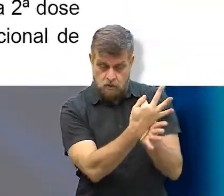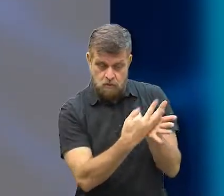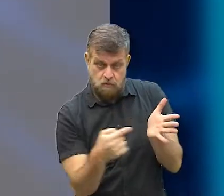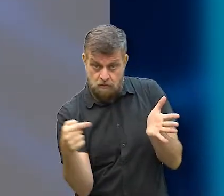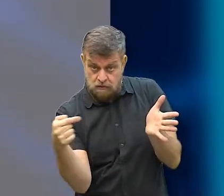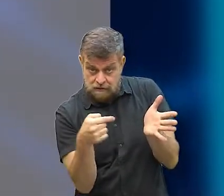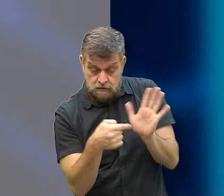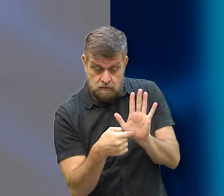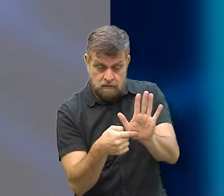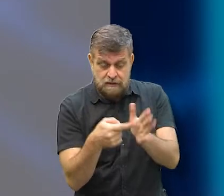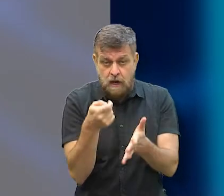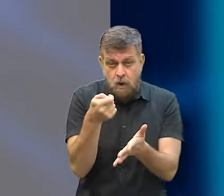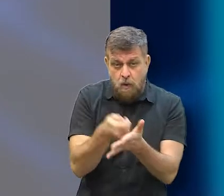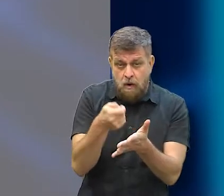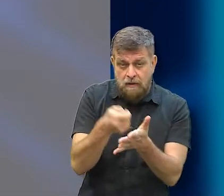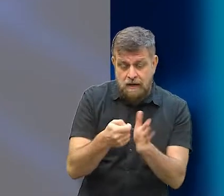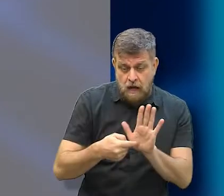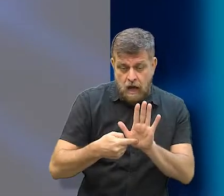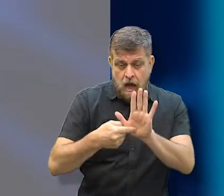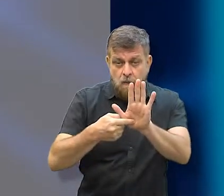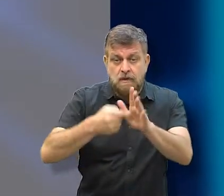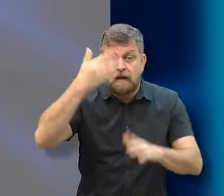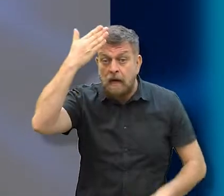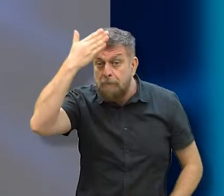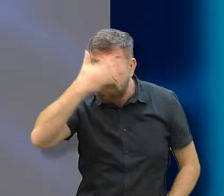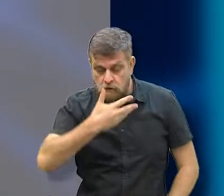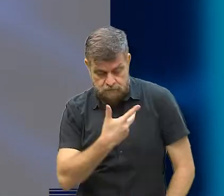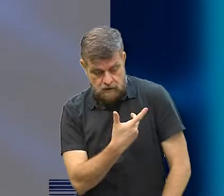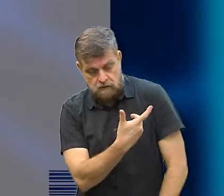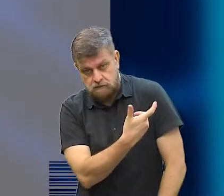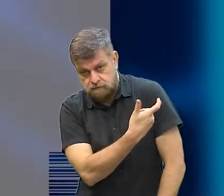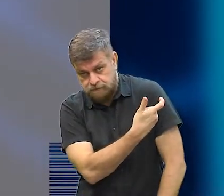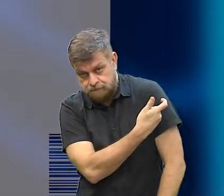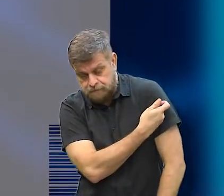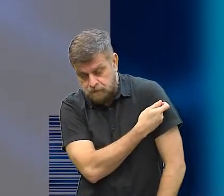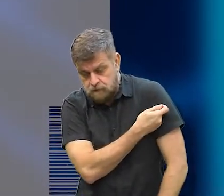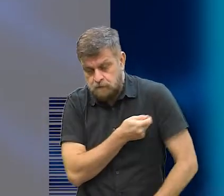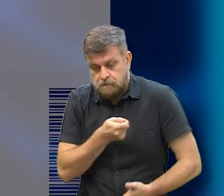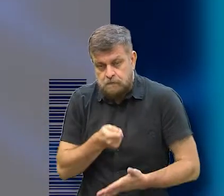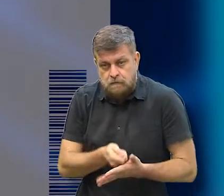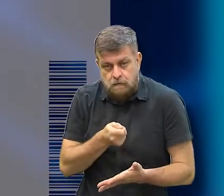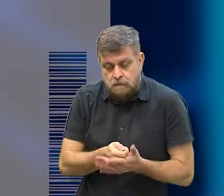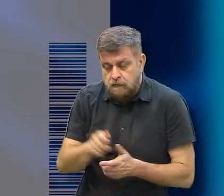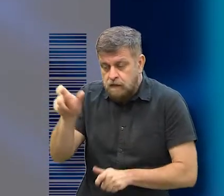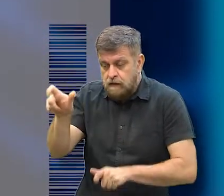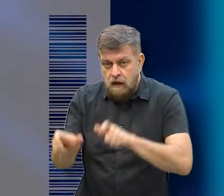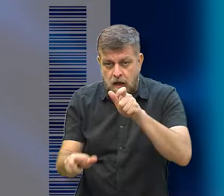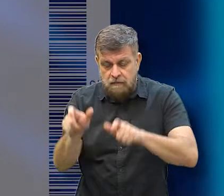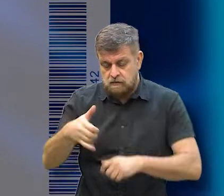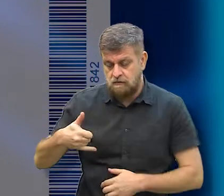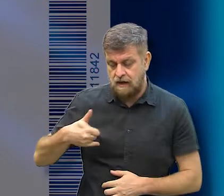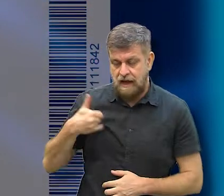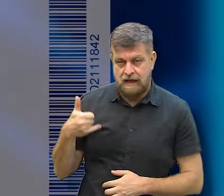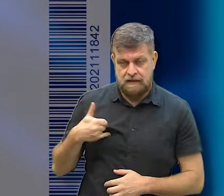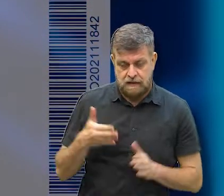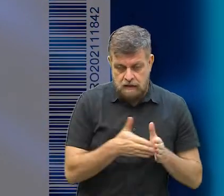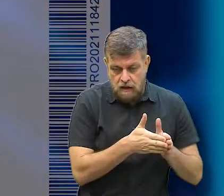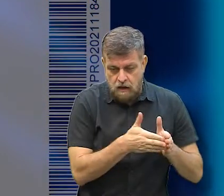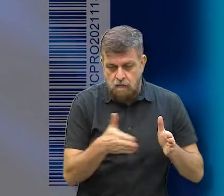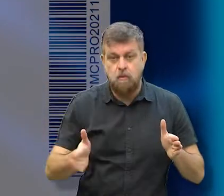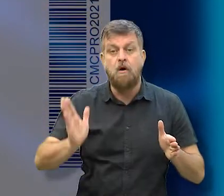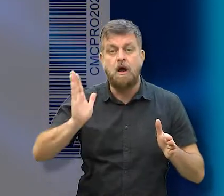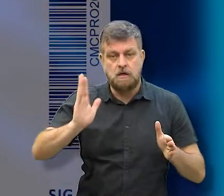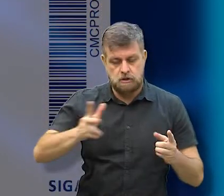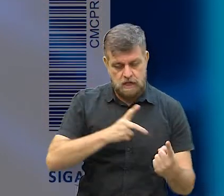especifica que a obrigatoriedade de apresentação do comprovante de vacina seja exigida das pessoas cujas faixas etárias